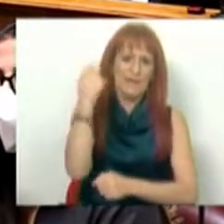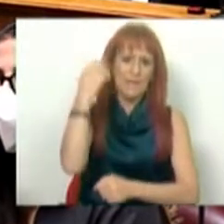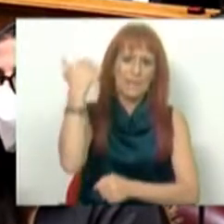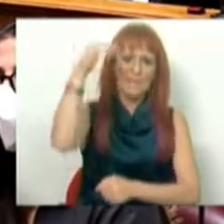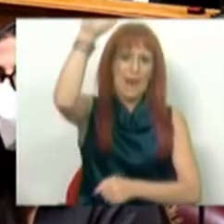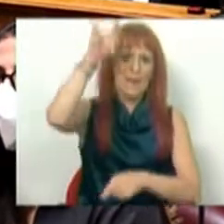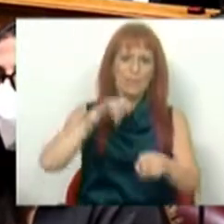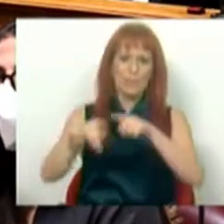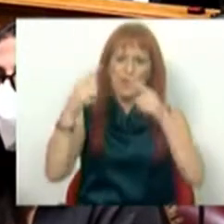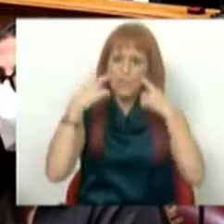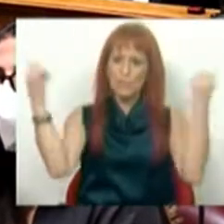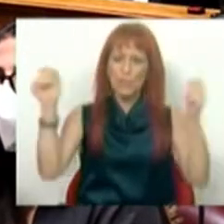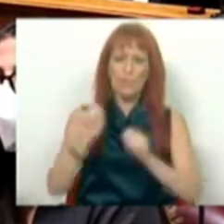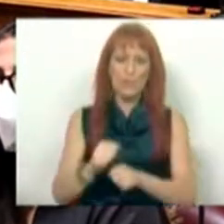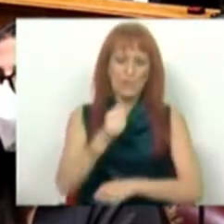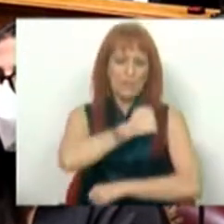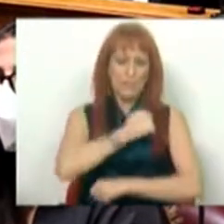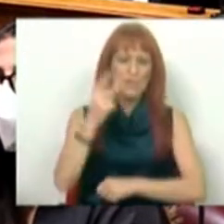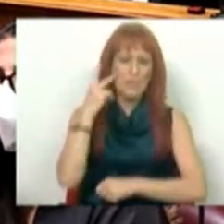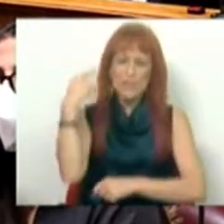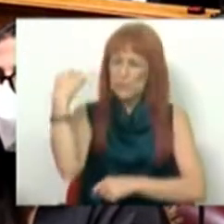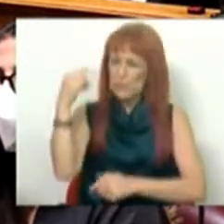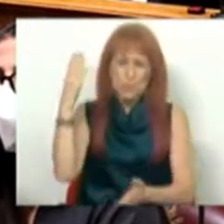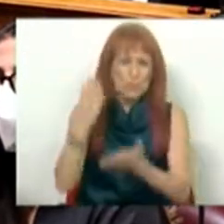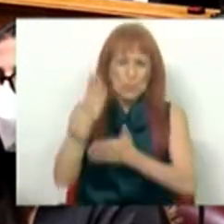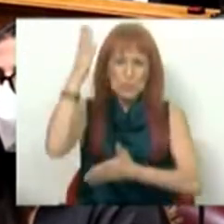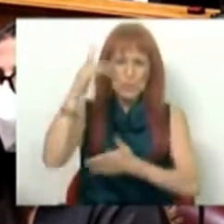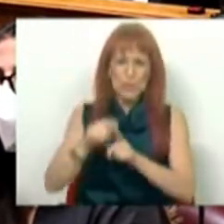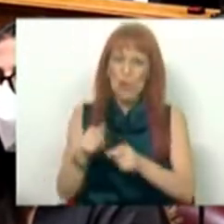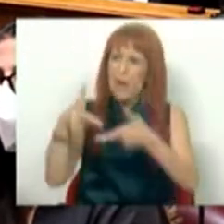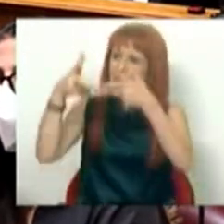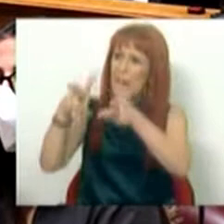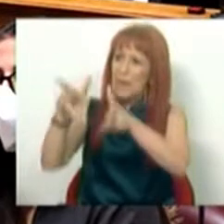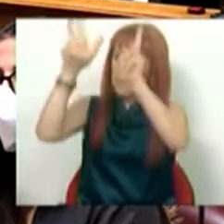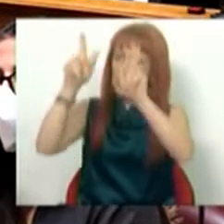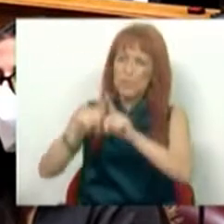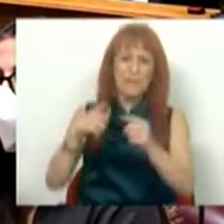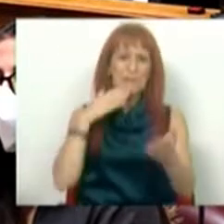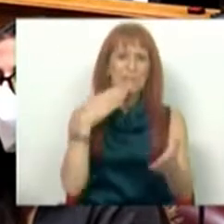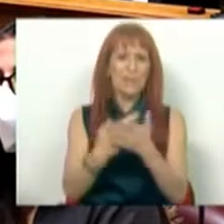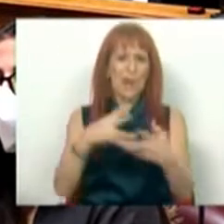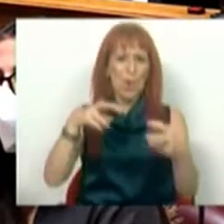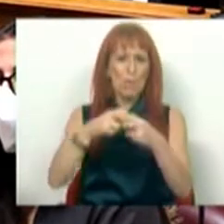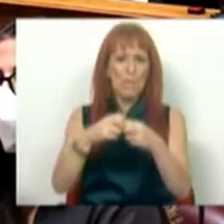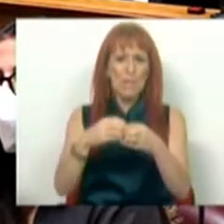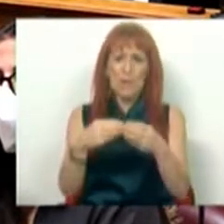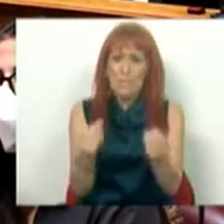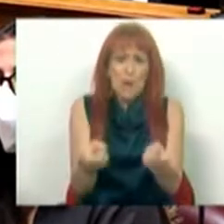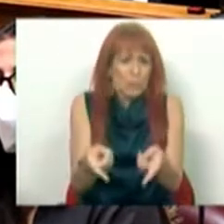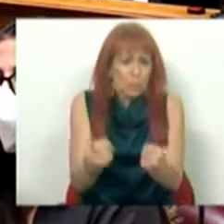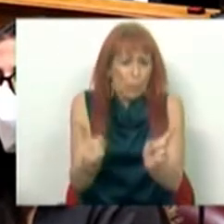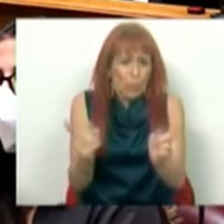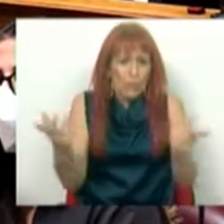políticas públicas e habitação, uma visão única e exclusivamente liberal deixou o problema por resolver.